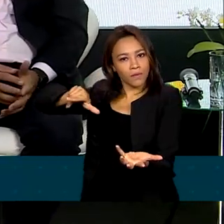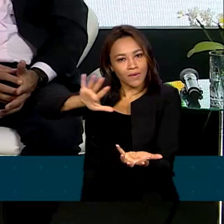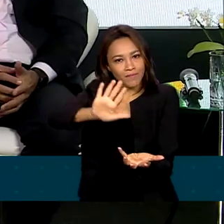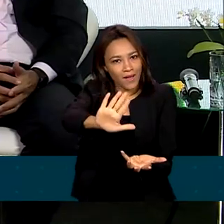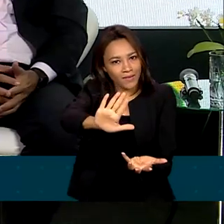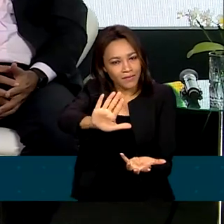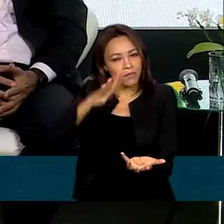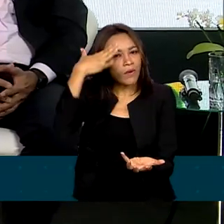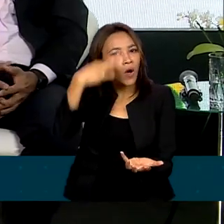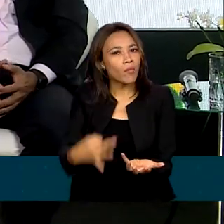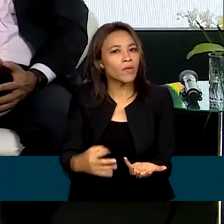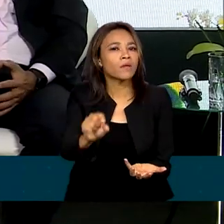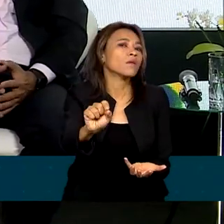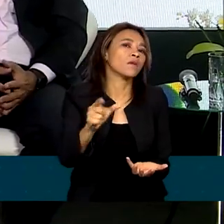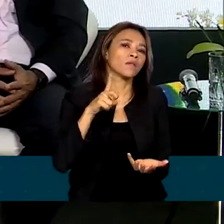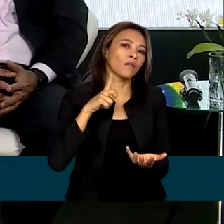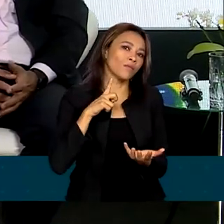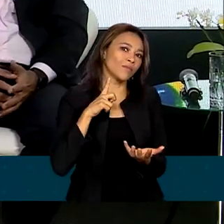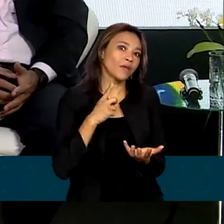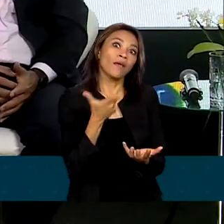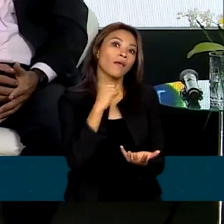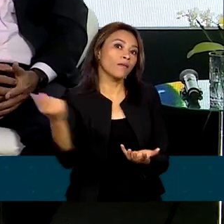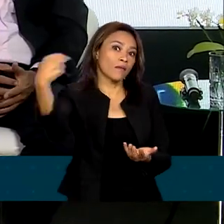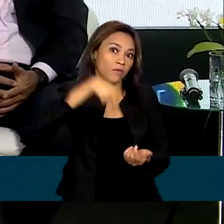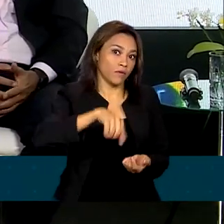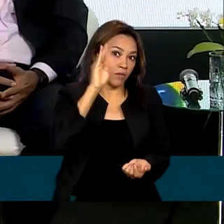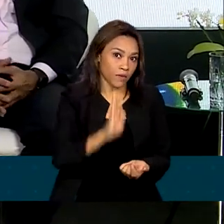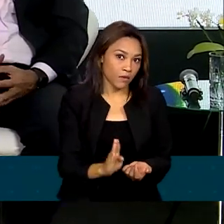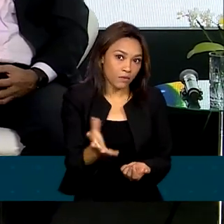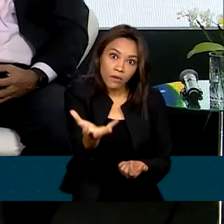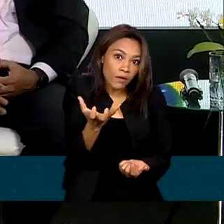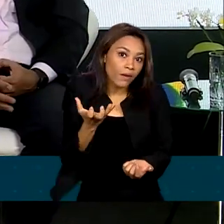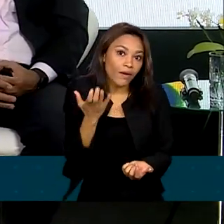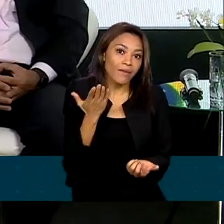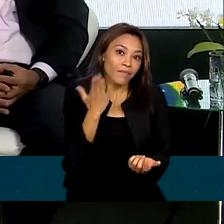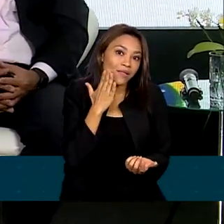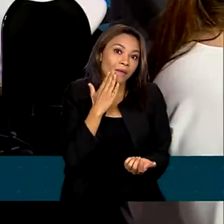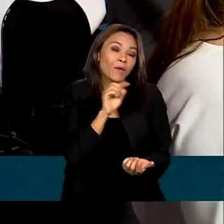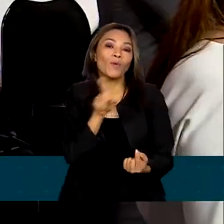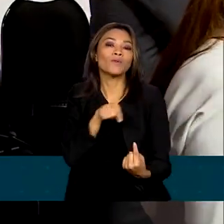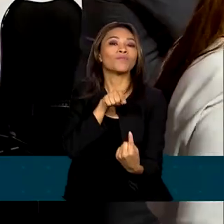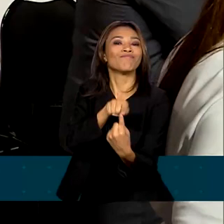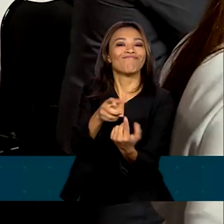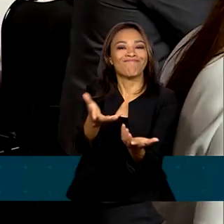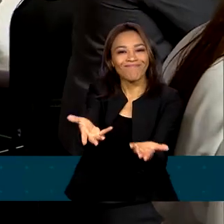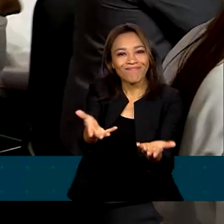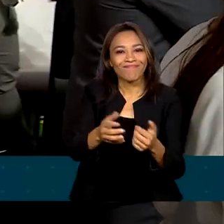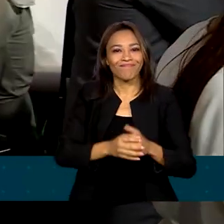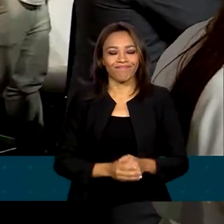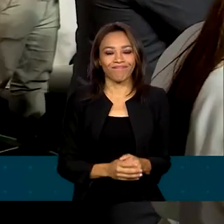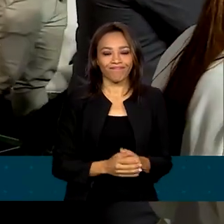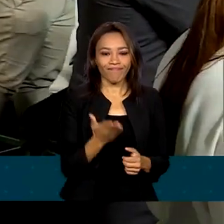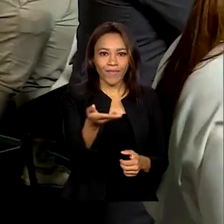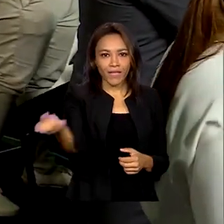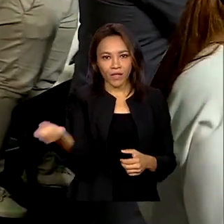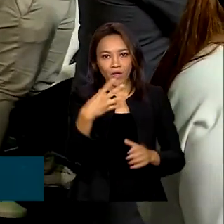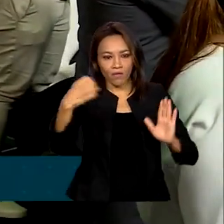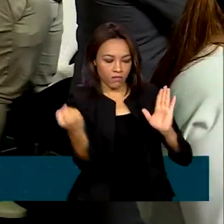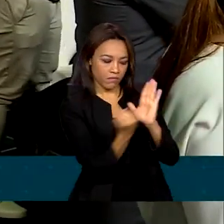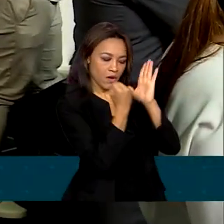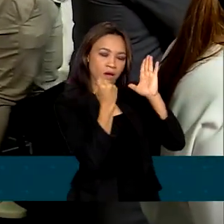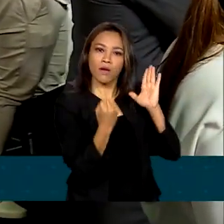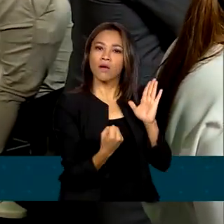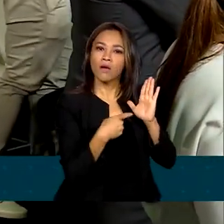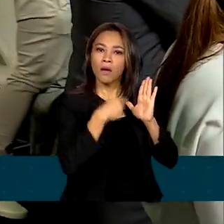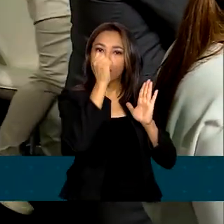vamos primeiro entender o que a gente tem, quem está vindo para o Brasil, o que é quer para saber onde é que a gente pode chegar. A nova marca Brasil será usada